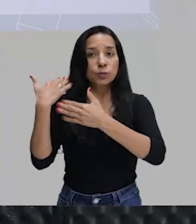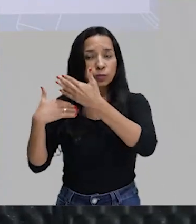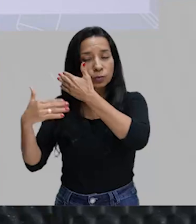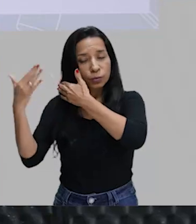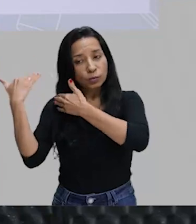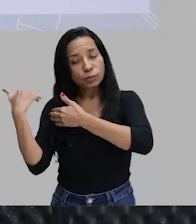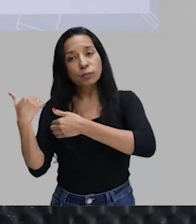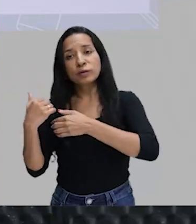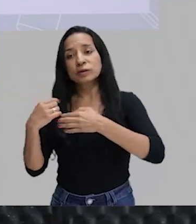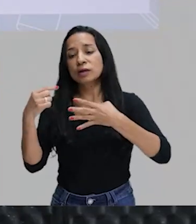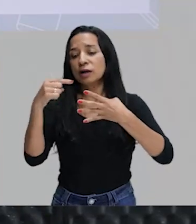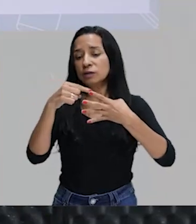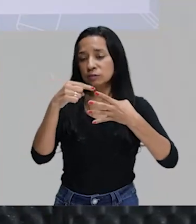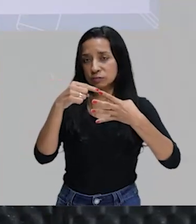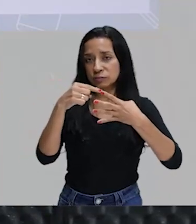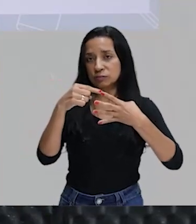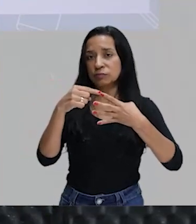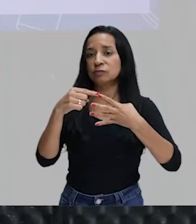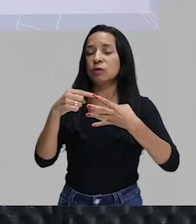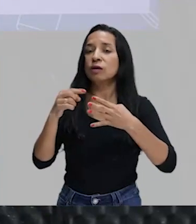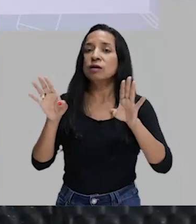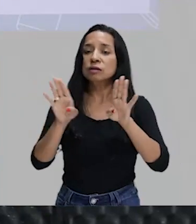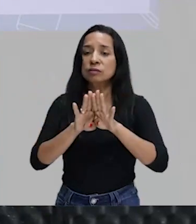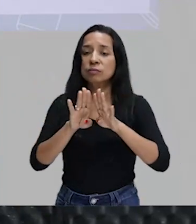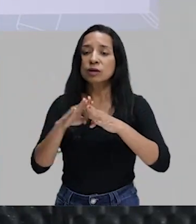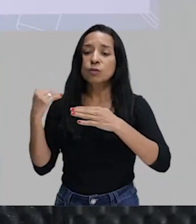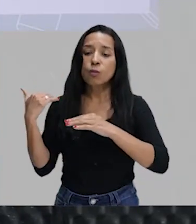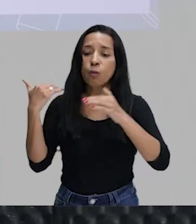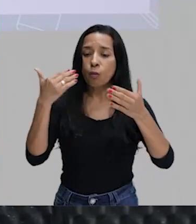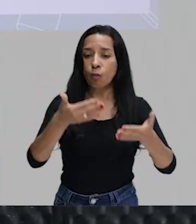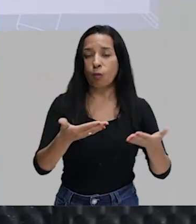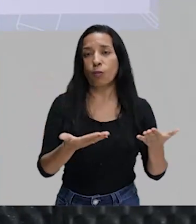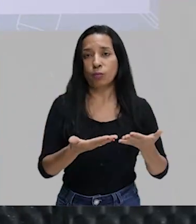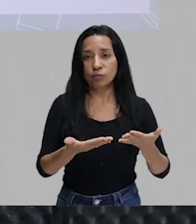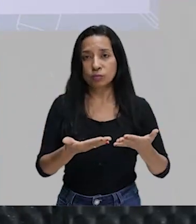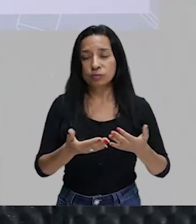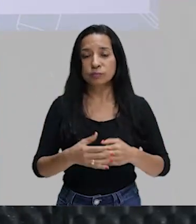simbolismo, quanto em dias atuais como essa música, tá certo?